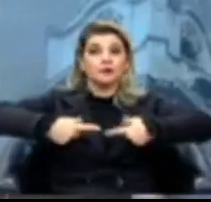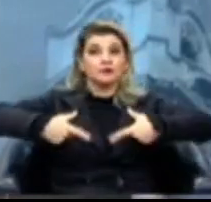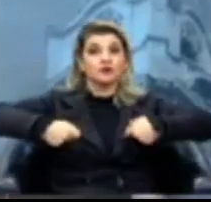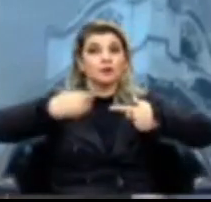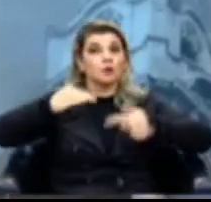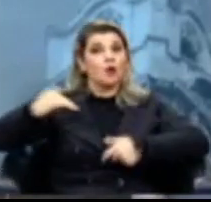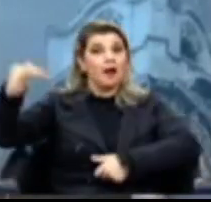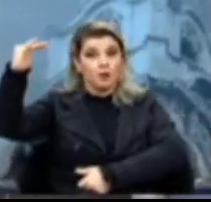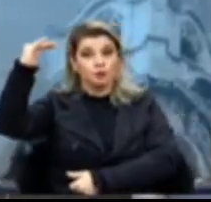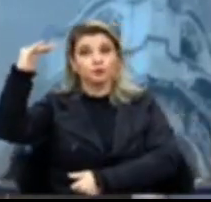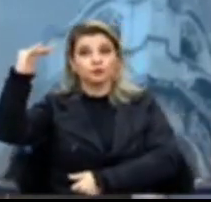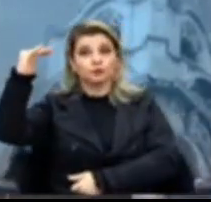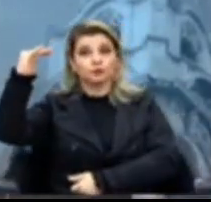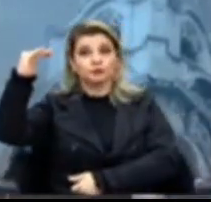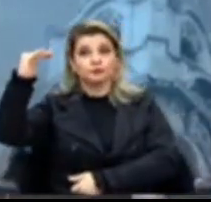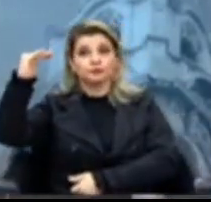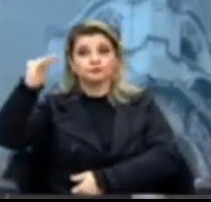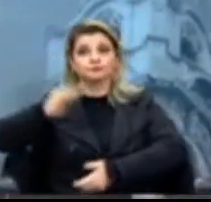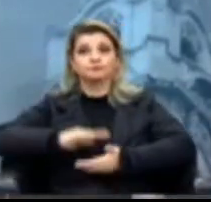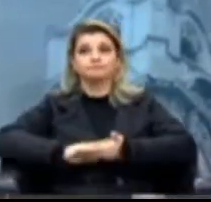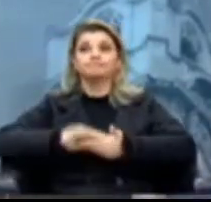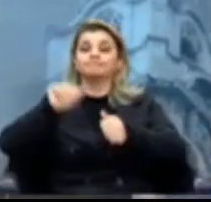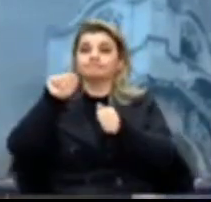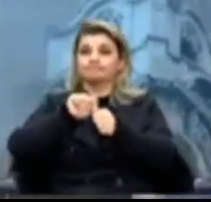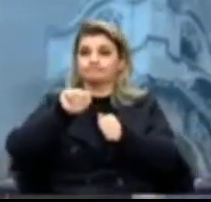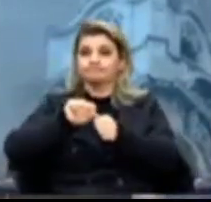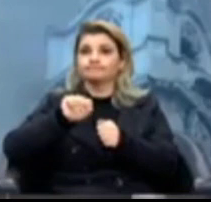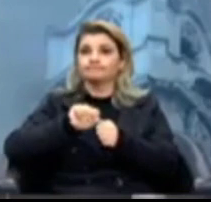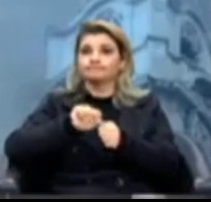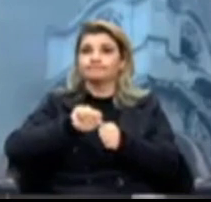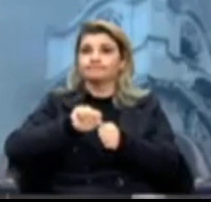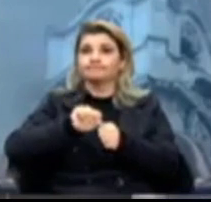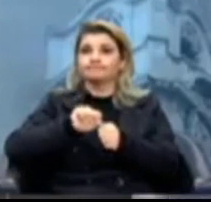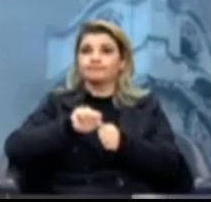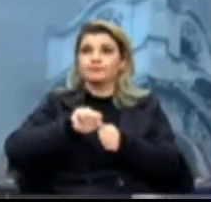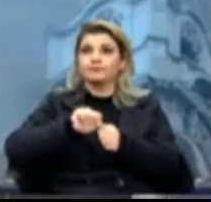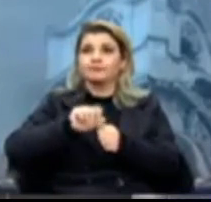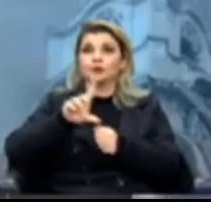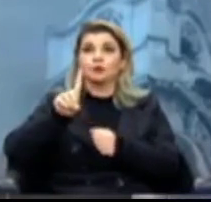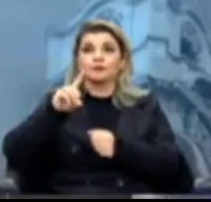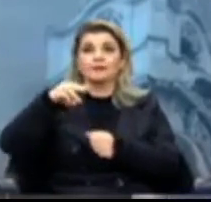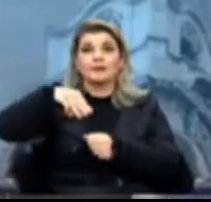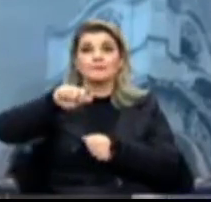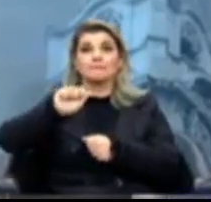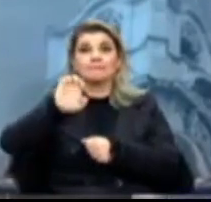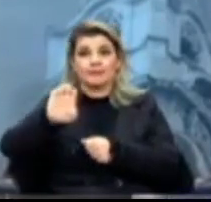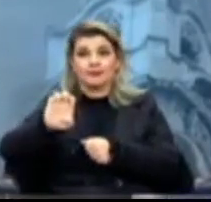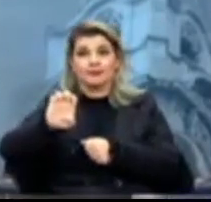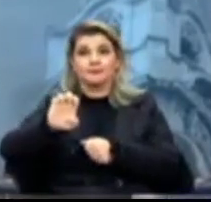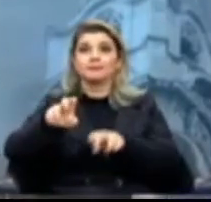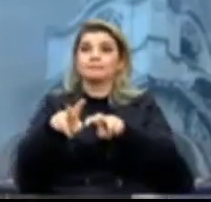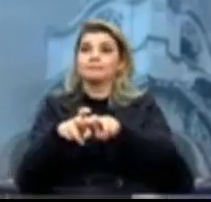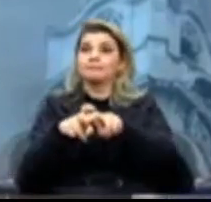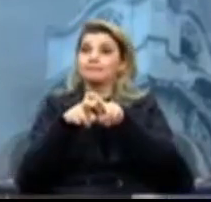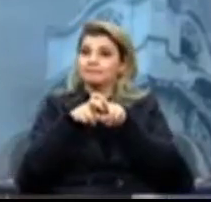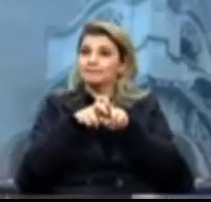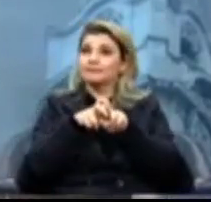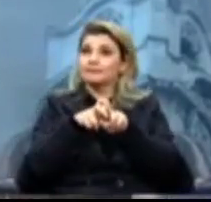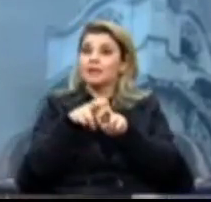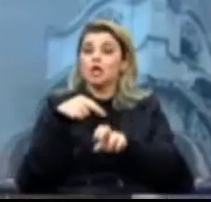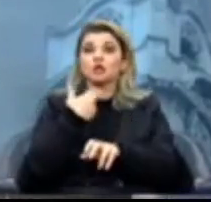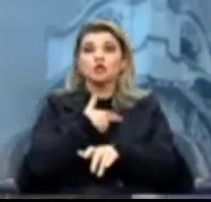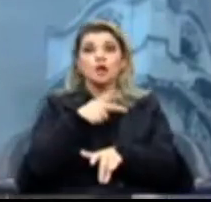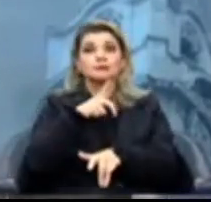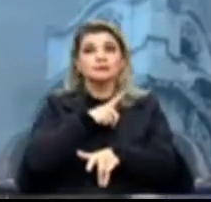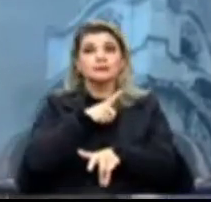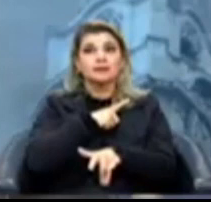feito, aportado no DEMAI. Por isso, nós temos,